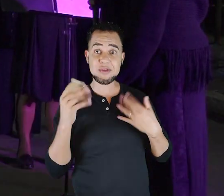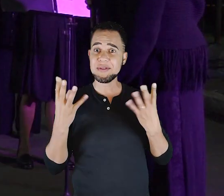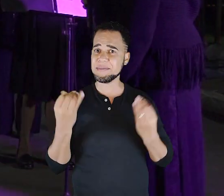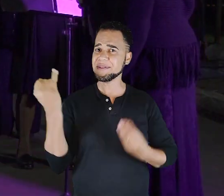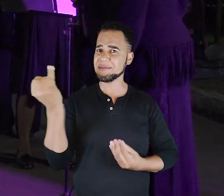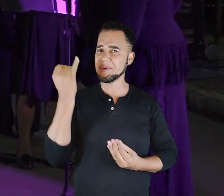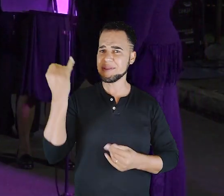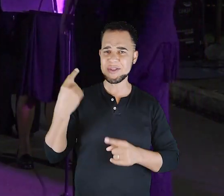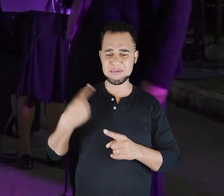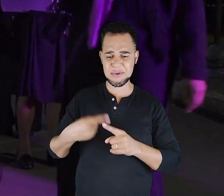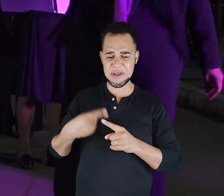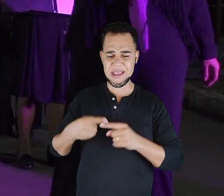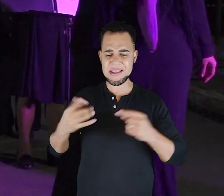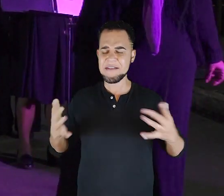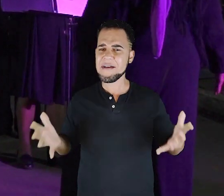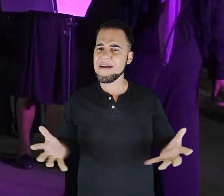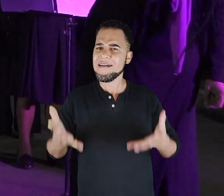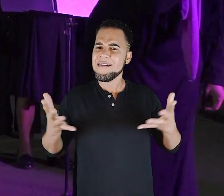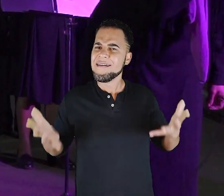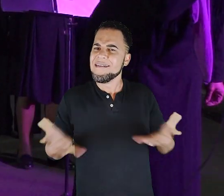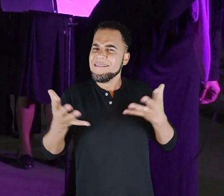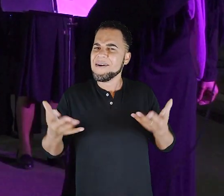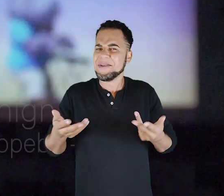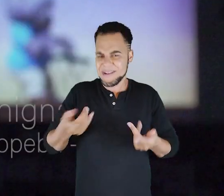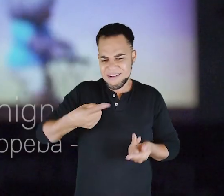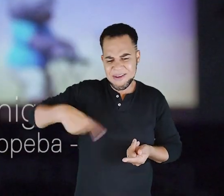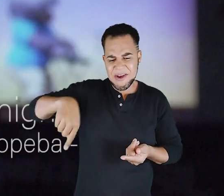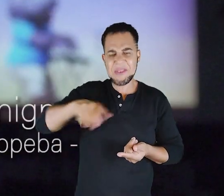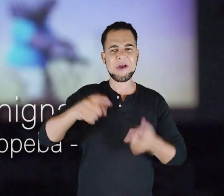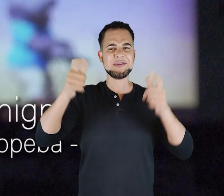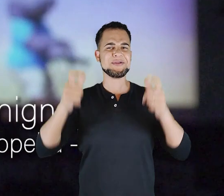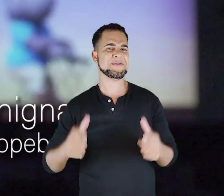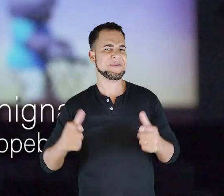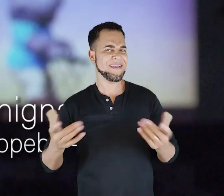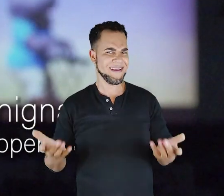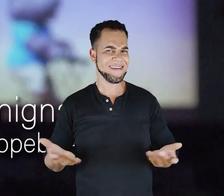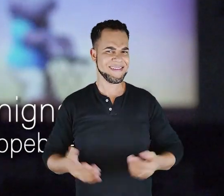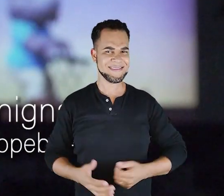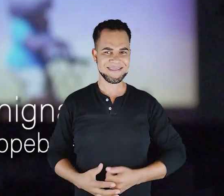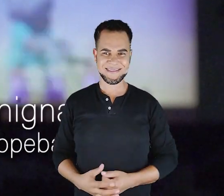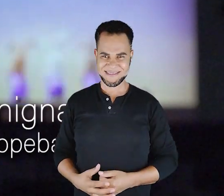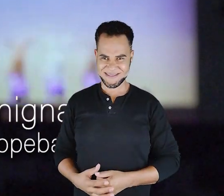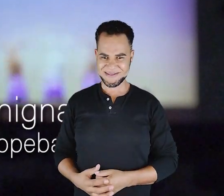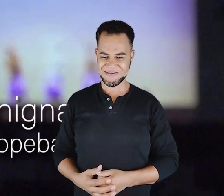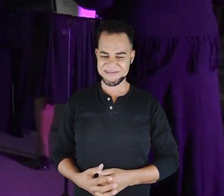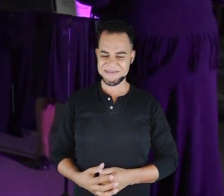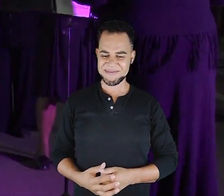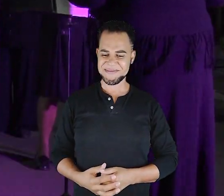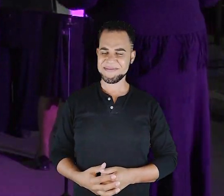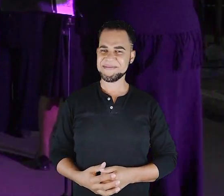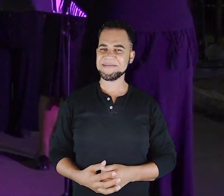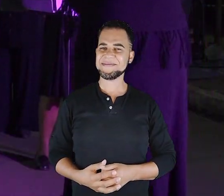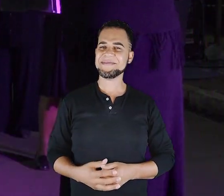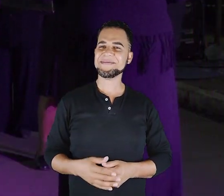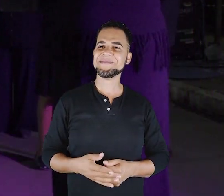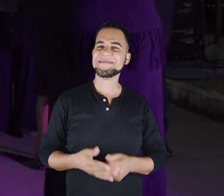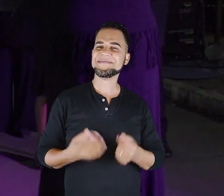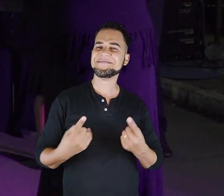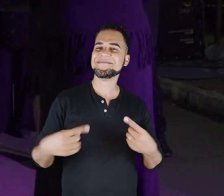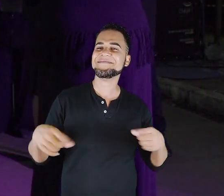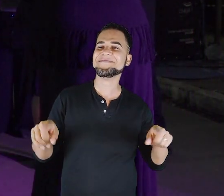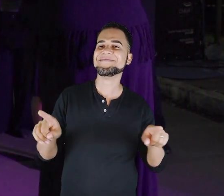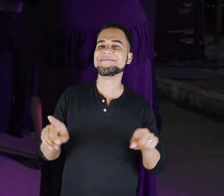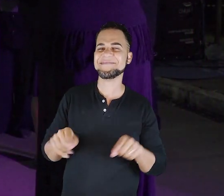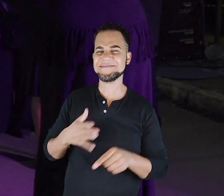achei super importante, porque está divulgando as nossas coisinhas, o nosso lugar, né? O coral de